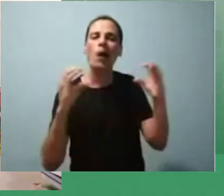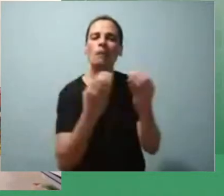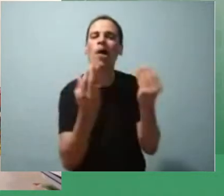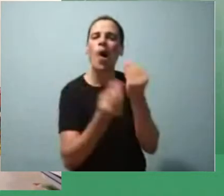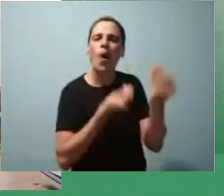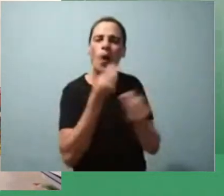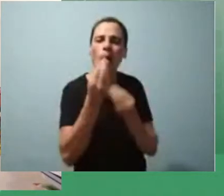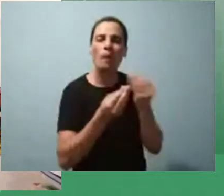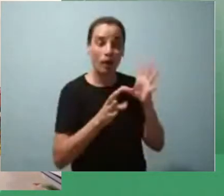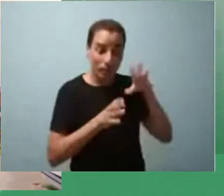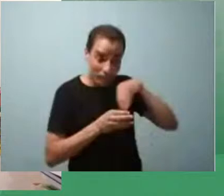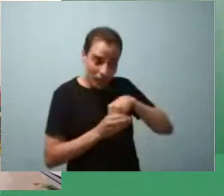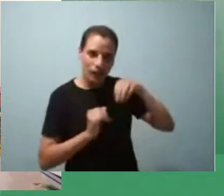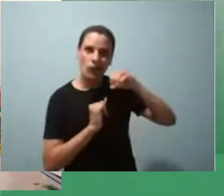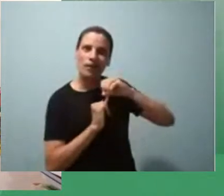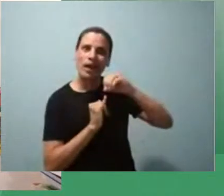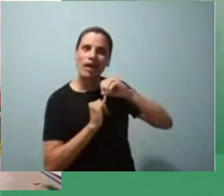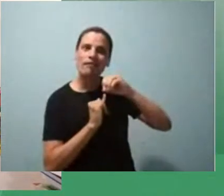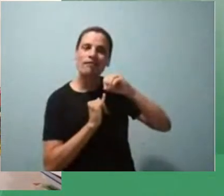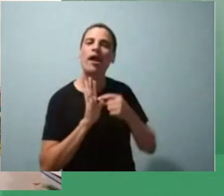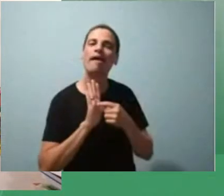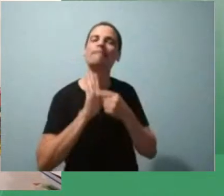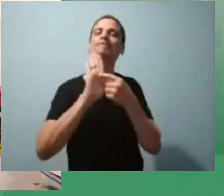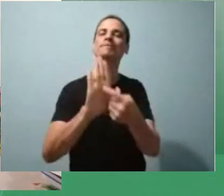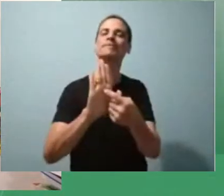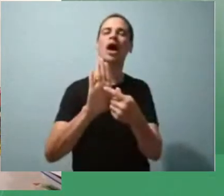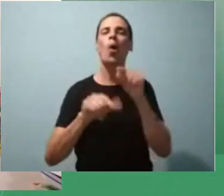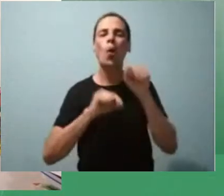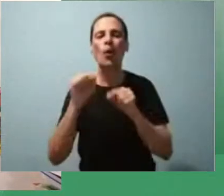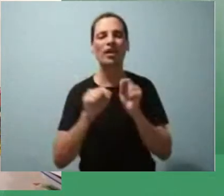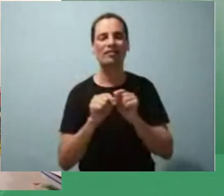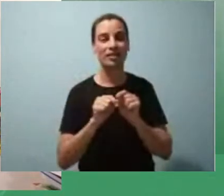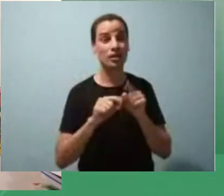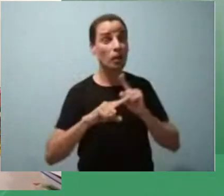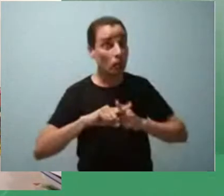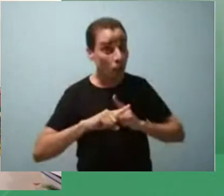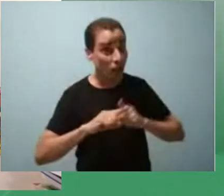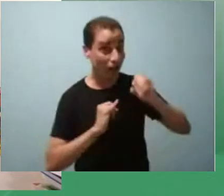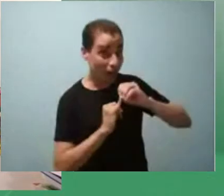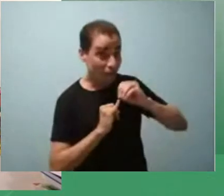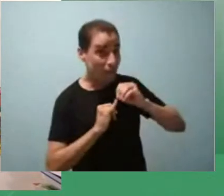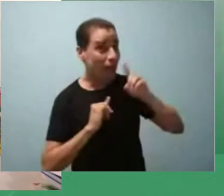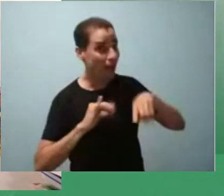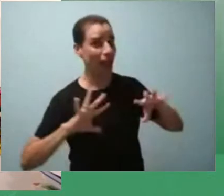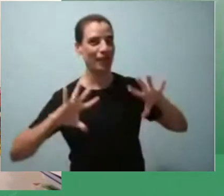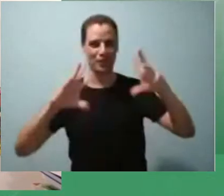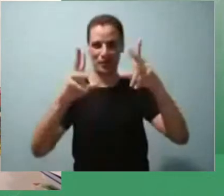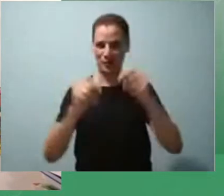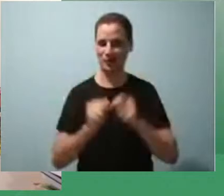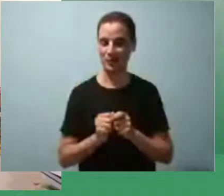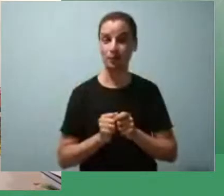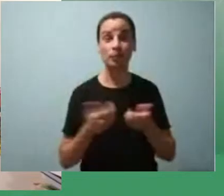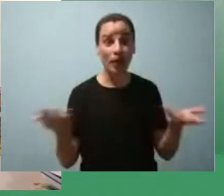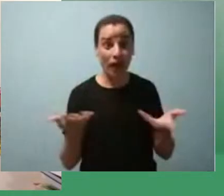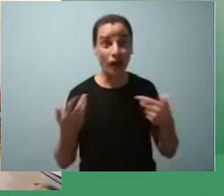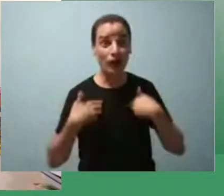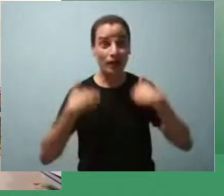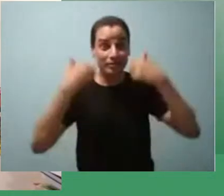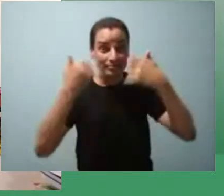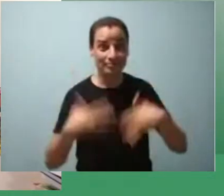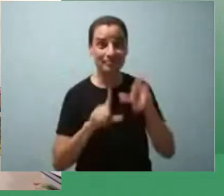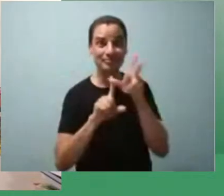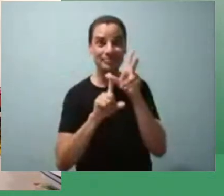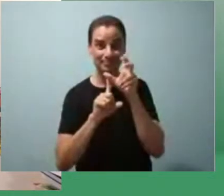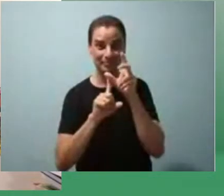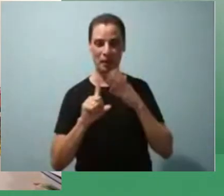nossa instituição, né? Que a instituição é nossa, é de todos. Vou fazer a minha autodescrição agora, né?